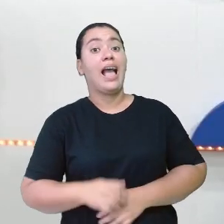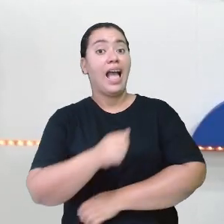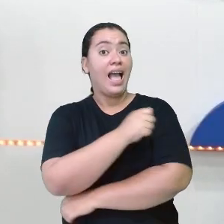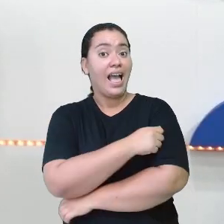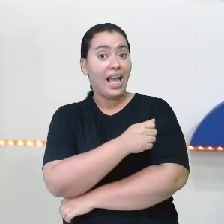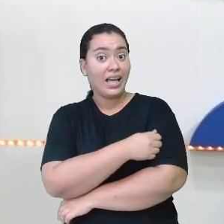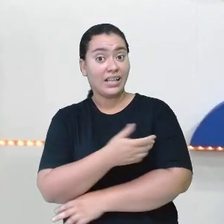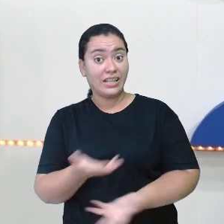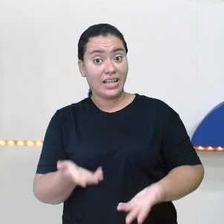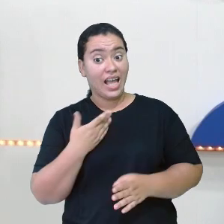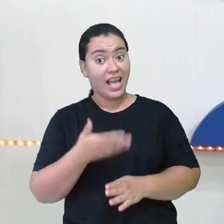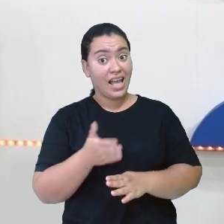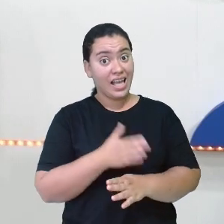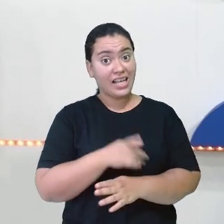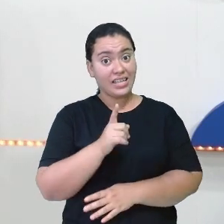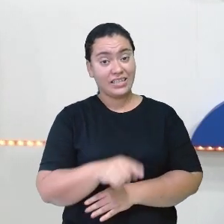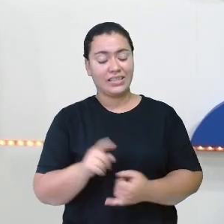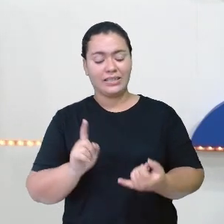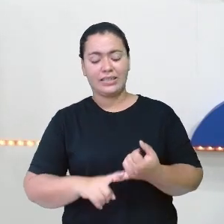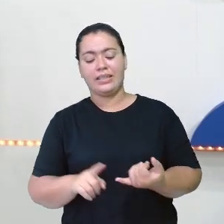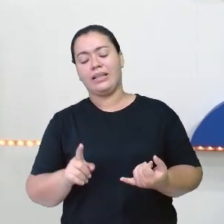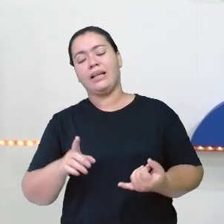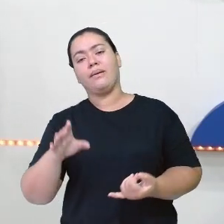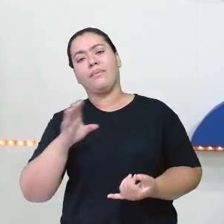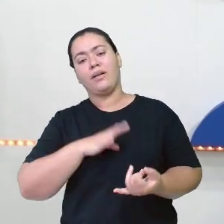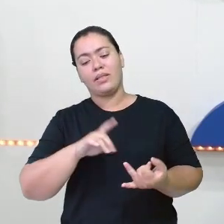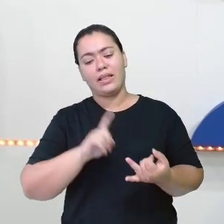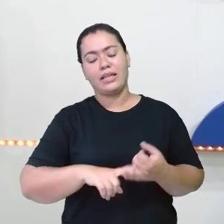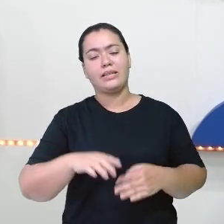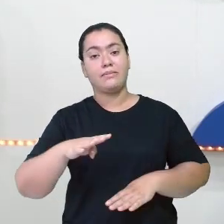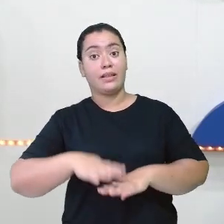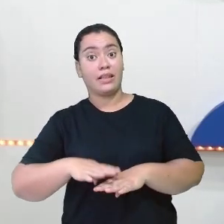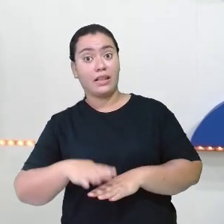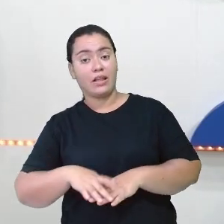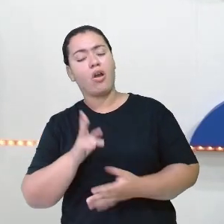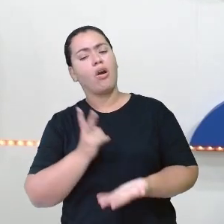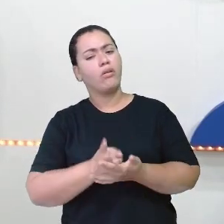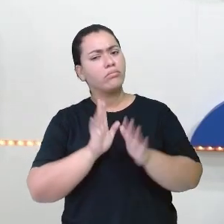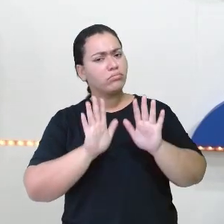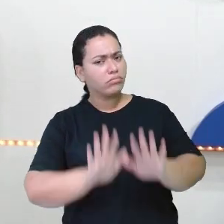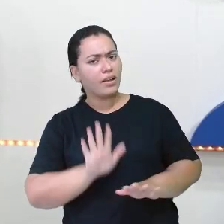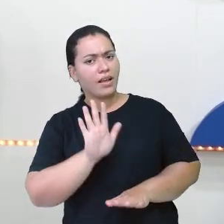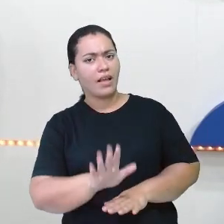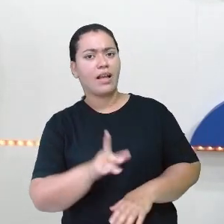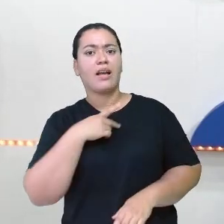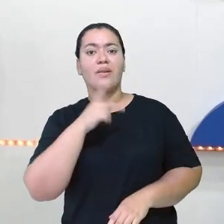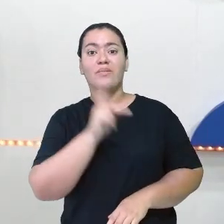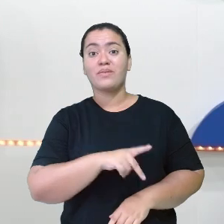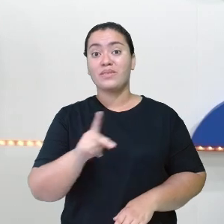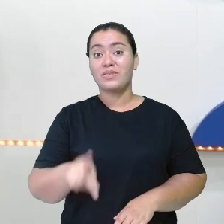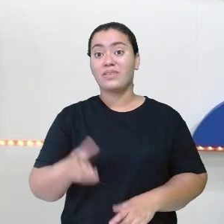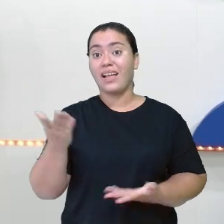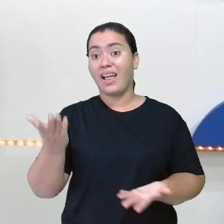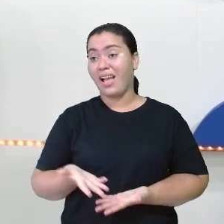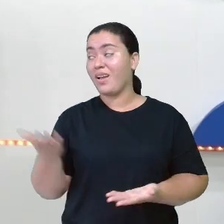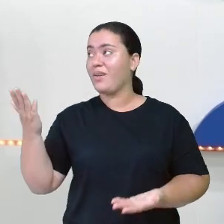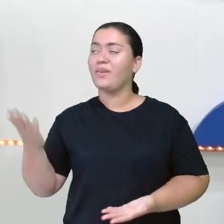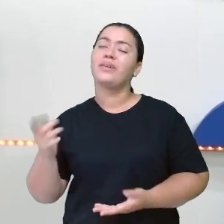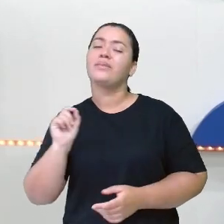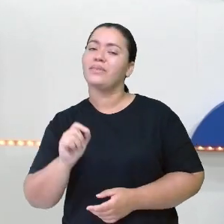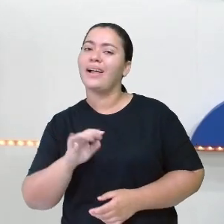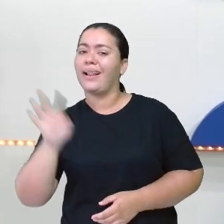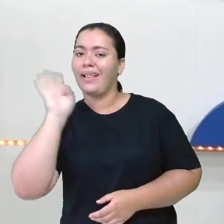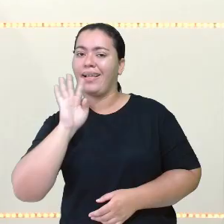estavam aí na aula de português e matemática, continuem aí na aula da professora Maurícia, que vai ser super